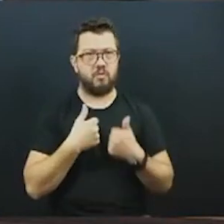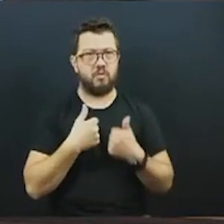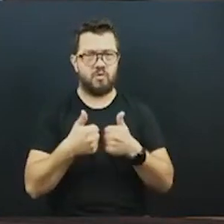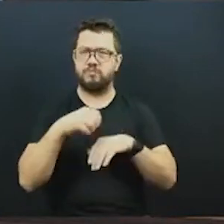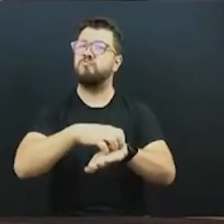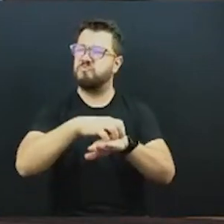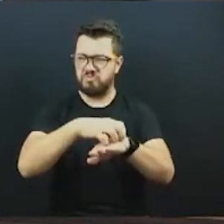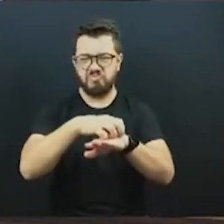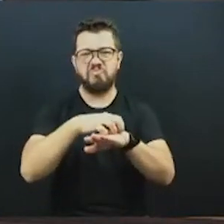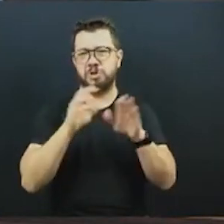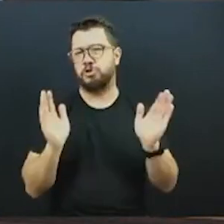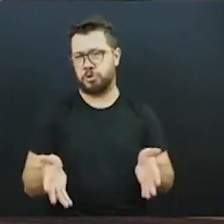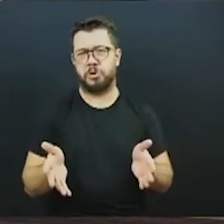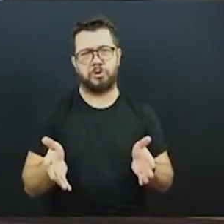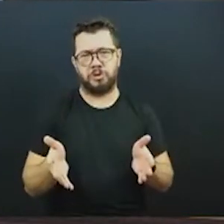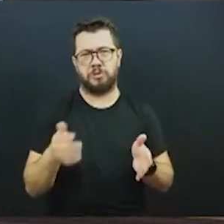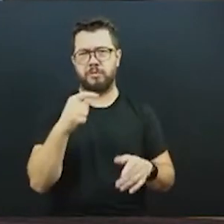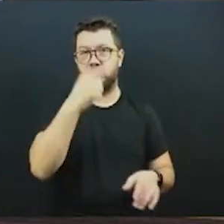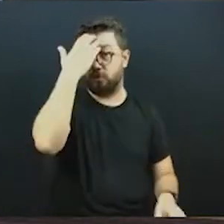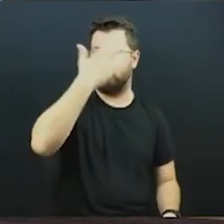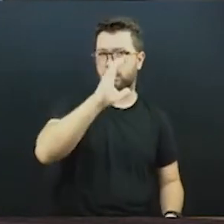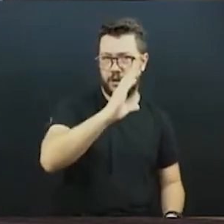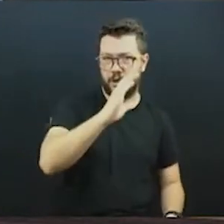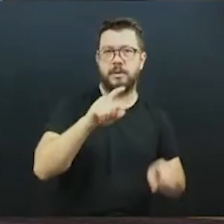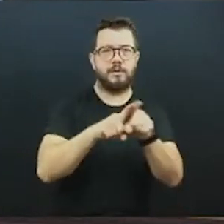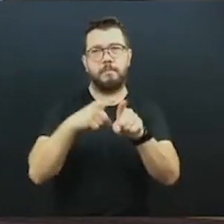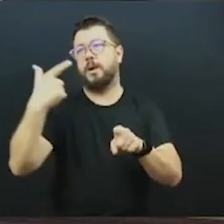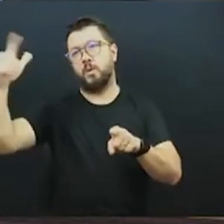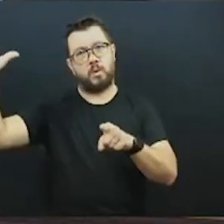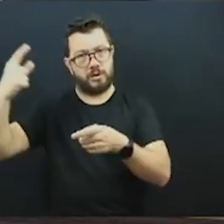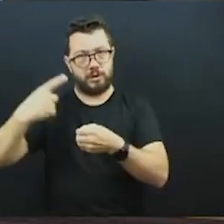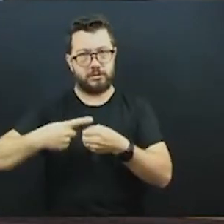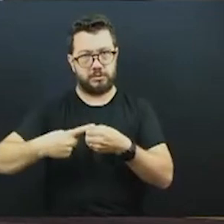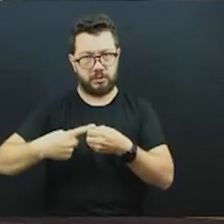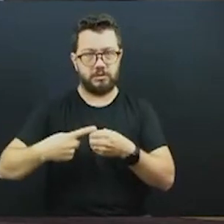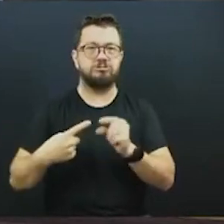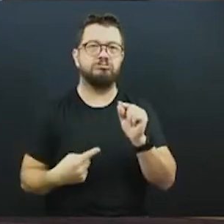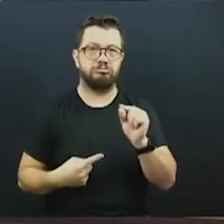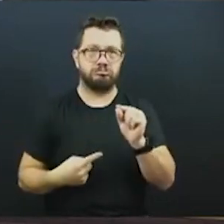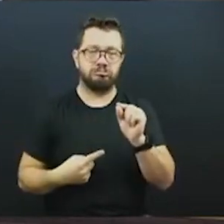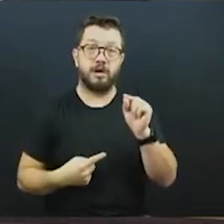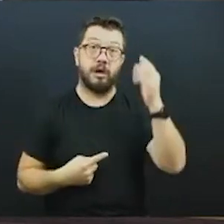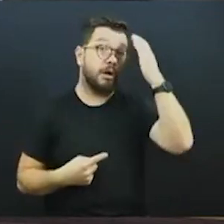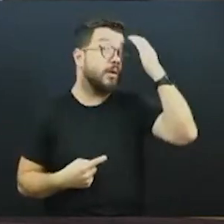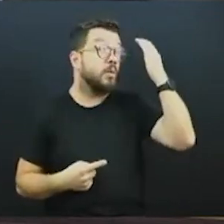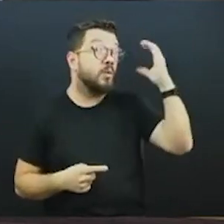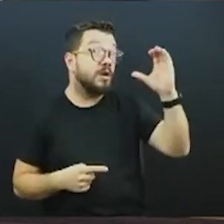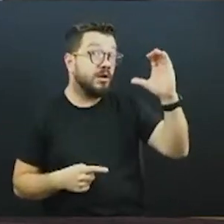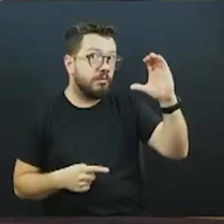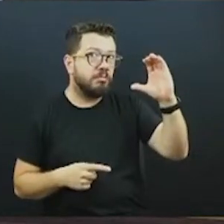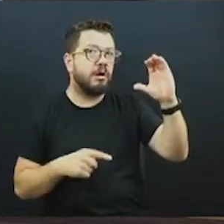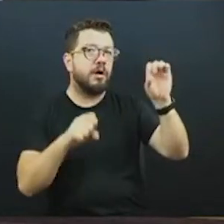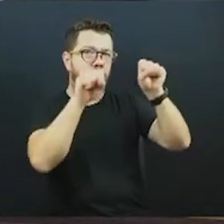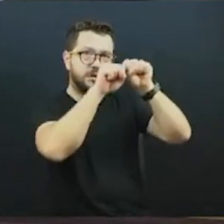vida em Curitiba e em outras cidades. E o transporte de Curitiba, é claro que sempre teve que